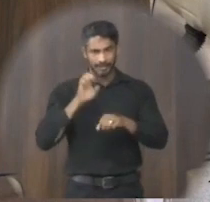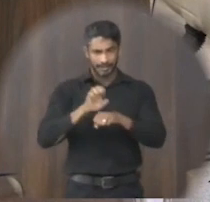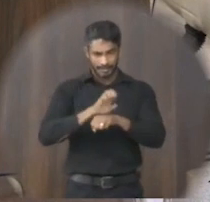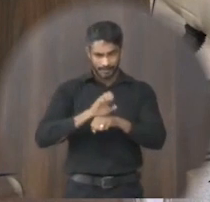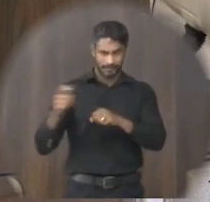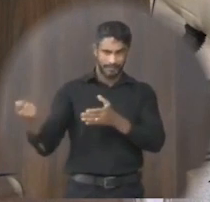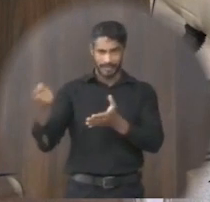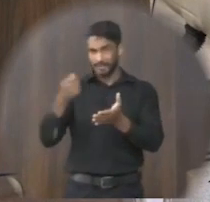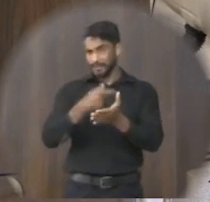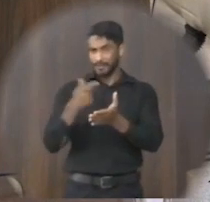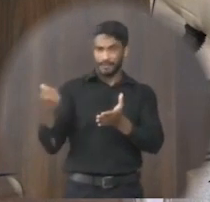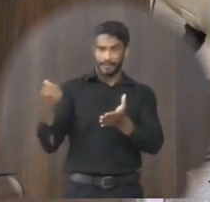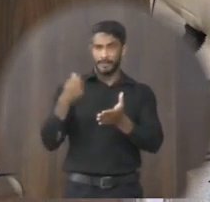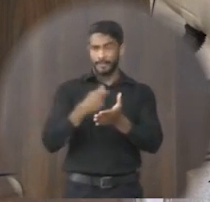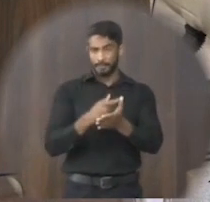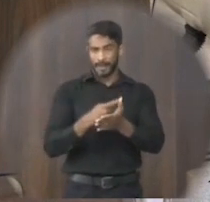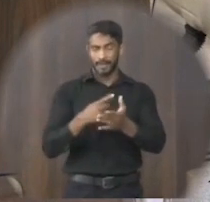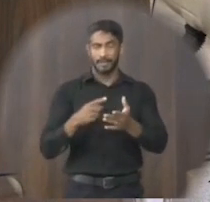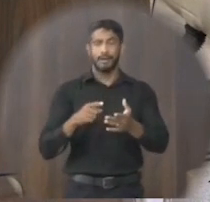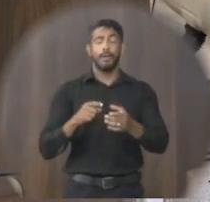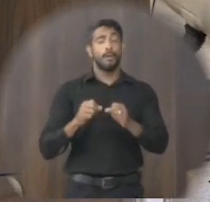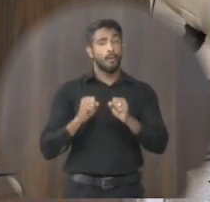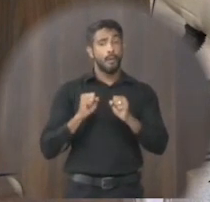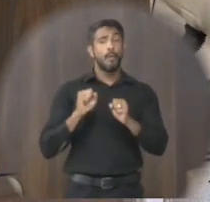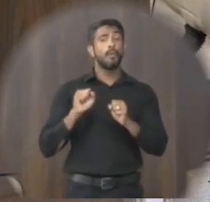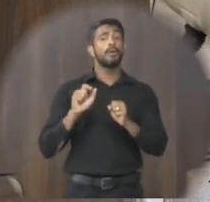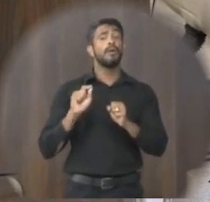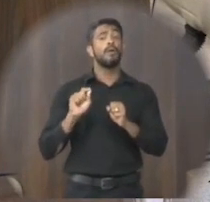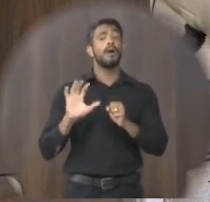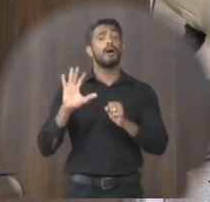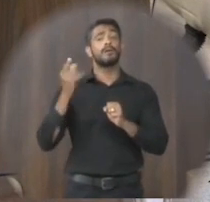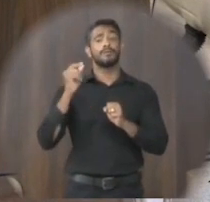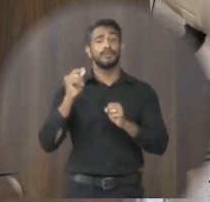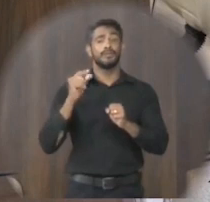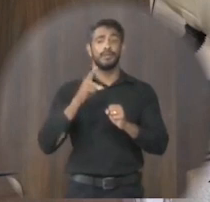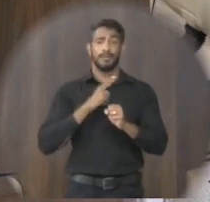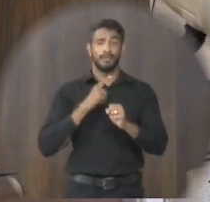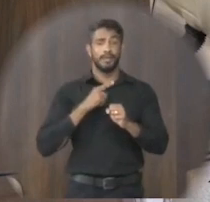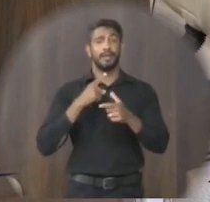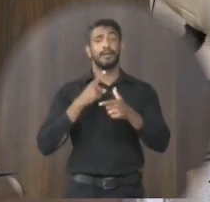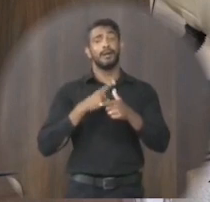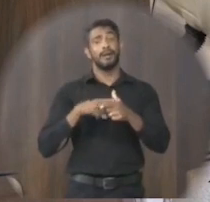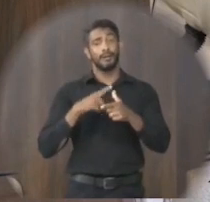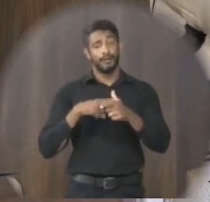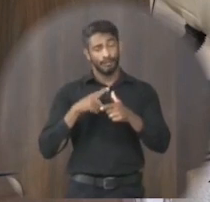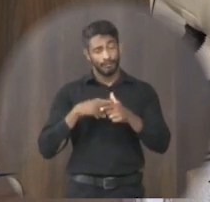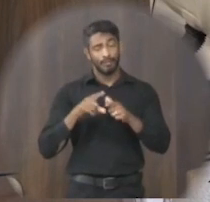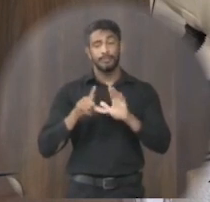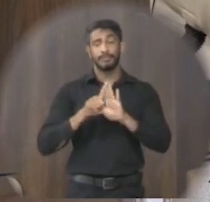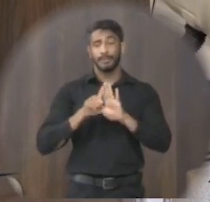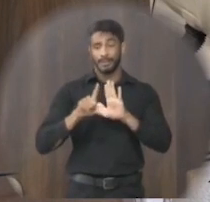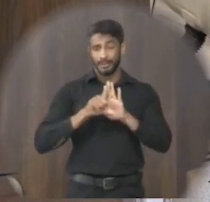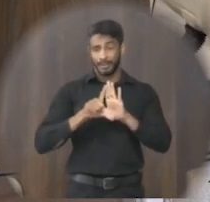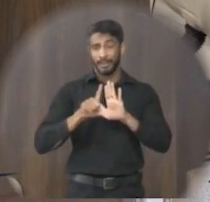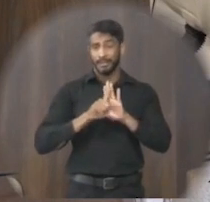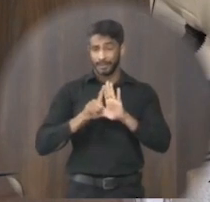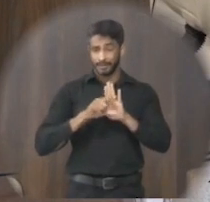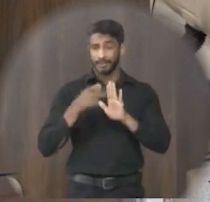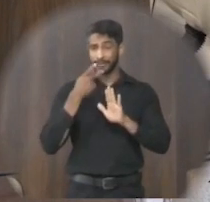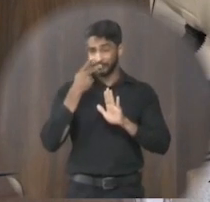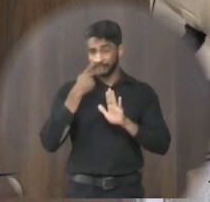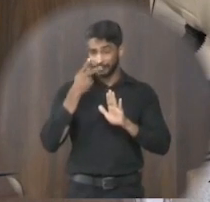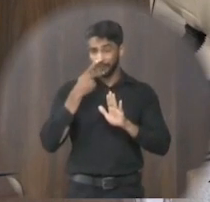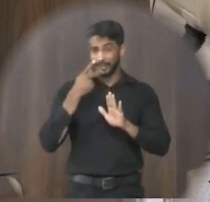esses pagamentos o que ocorre é que tem um problema de legalidade que foi alegado pelo secretário